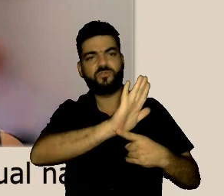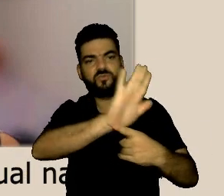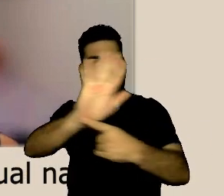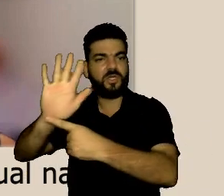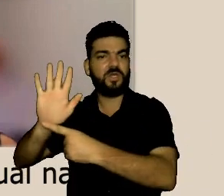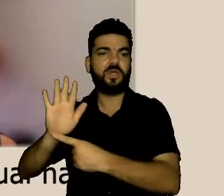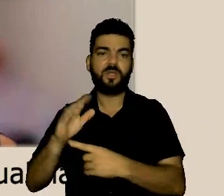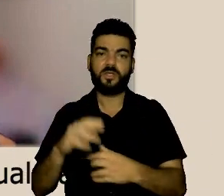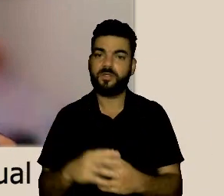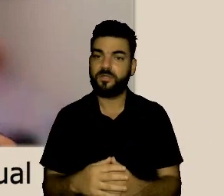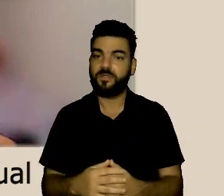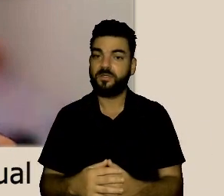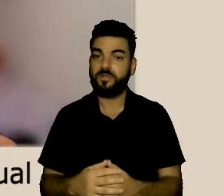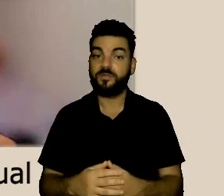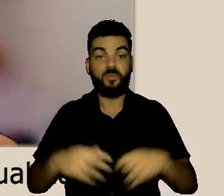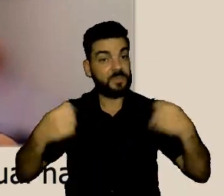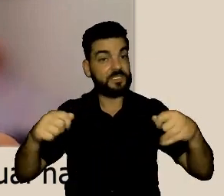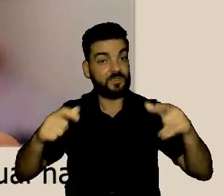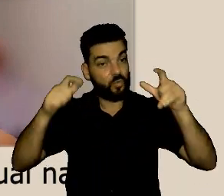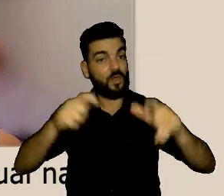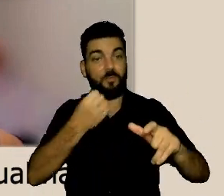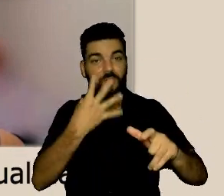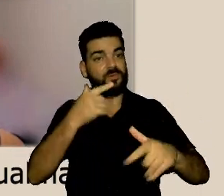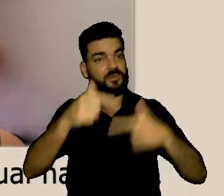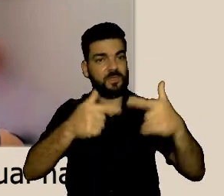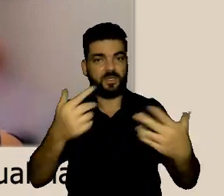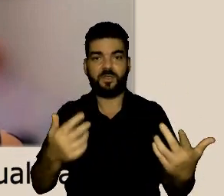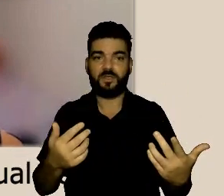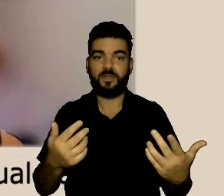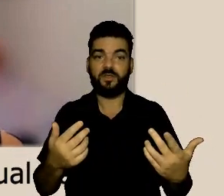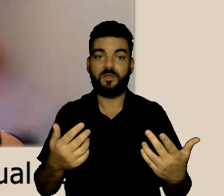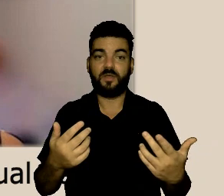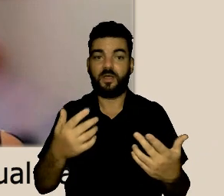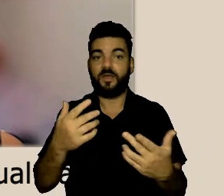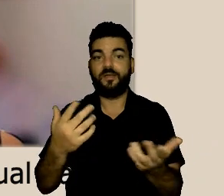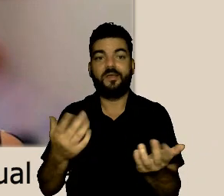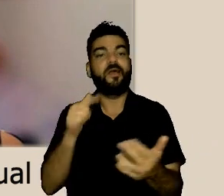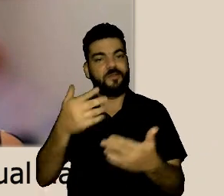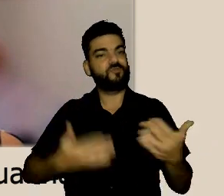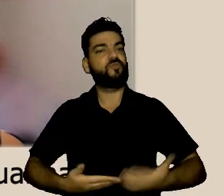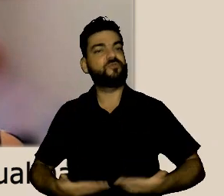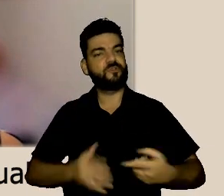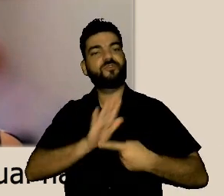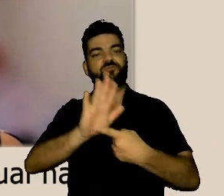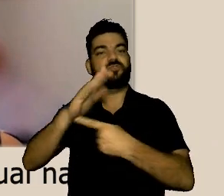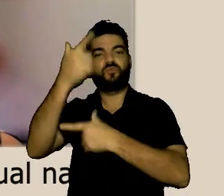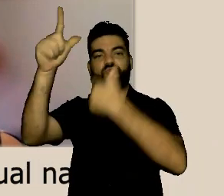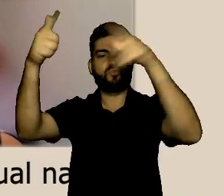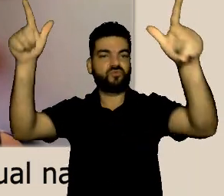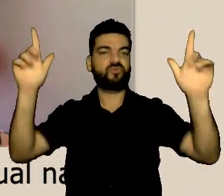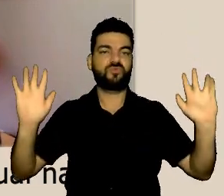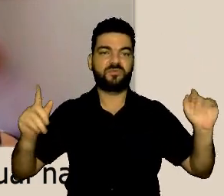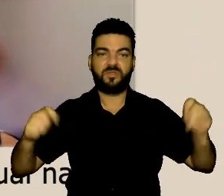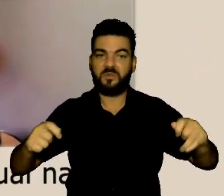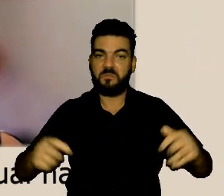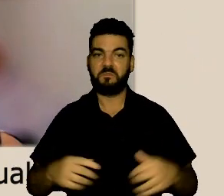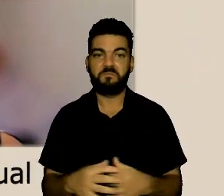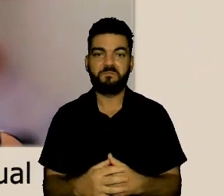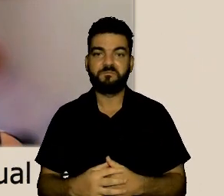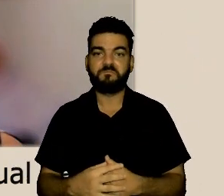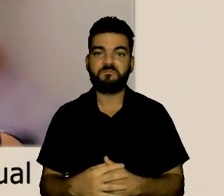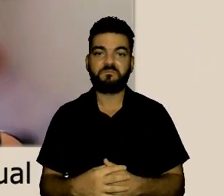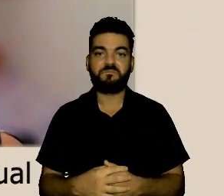verdade a nossa missão maior acaba sendo essa prestação de serviço só num ambiente muito saudável que a gente consegue fazer uma boa